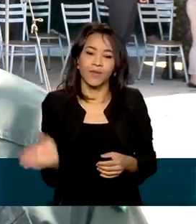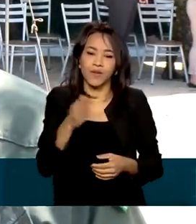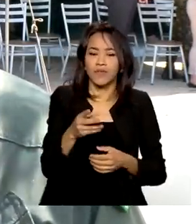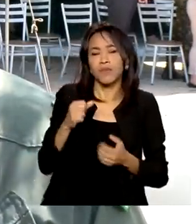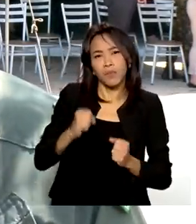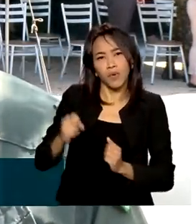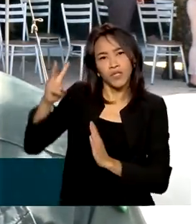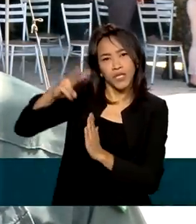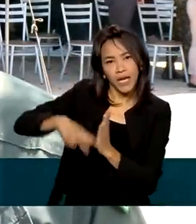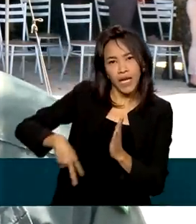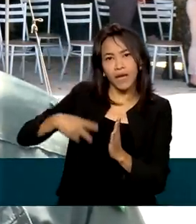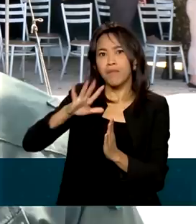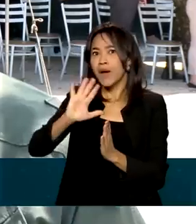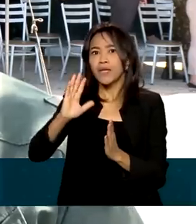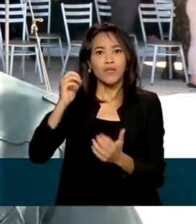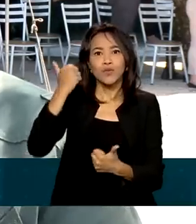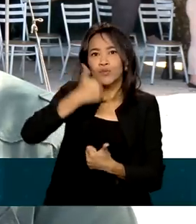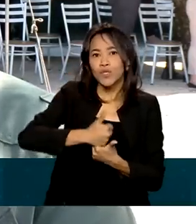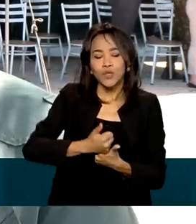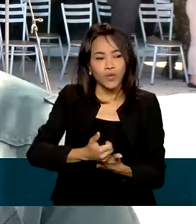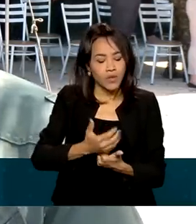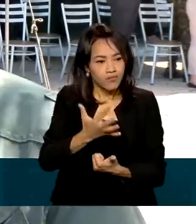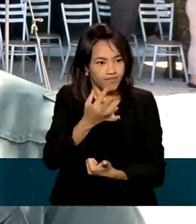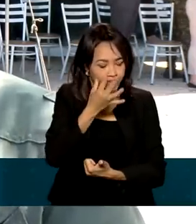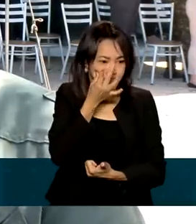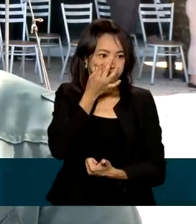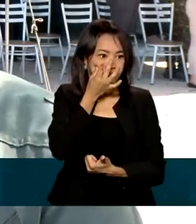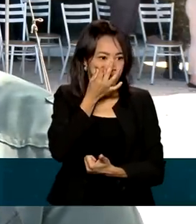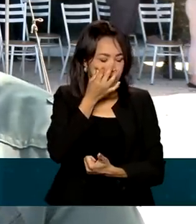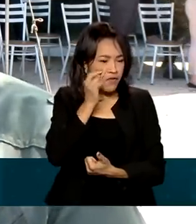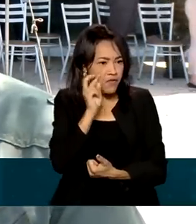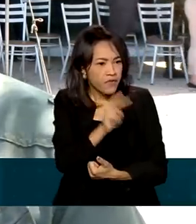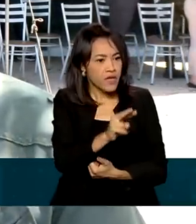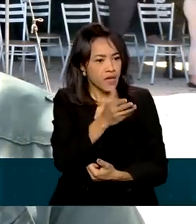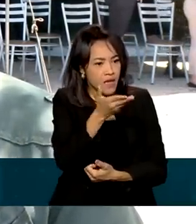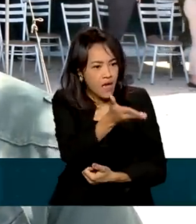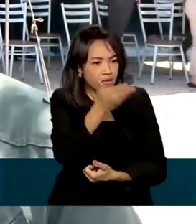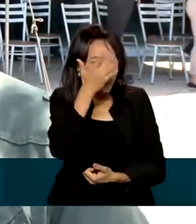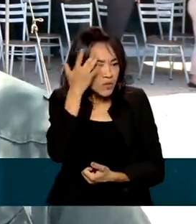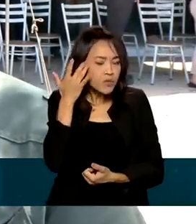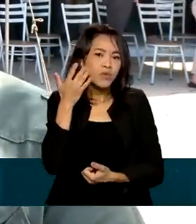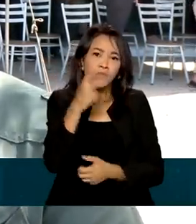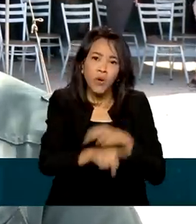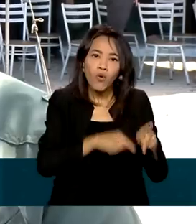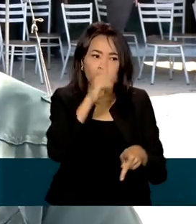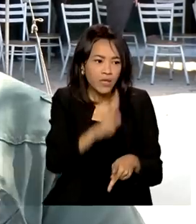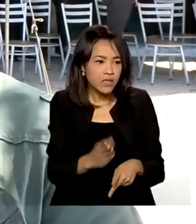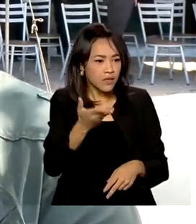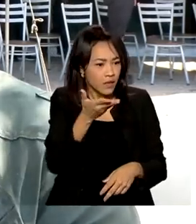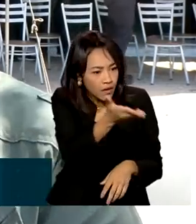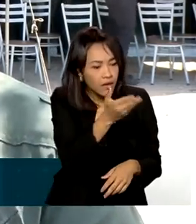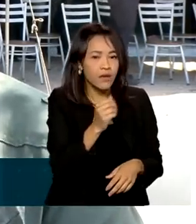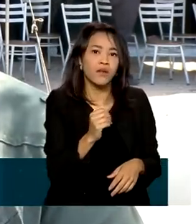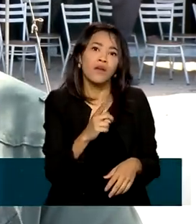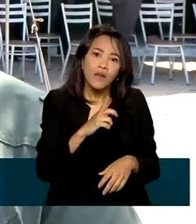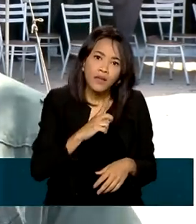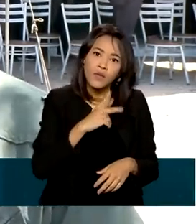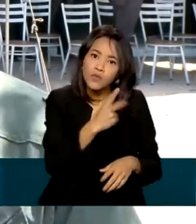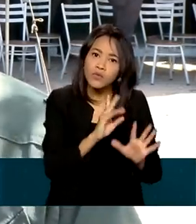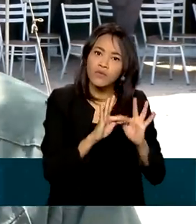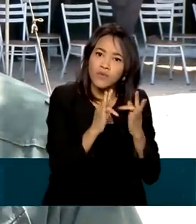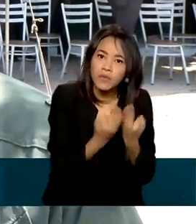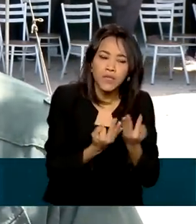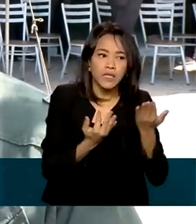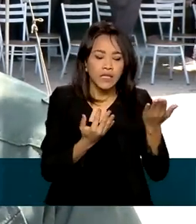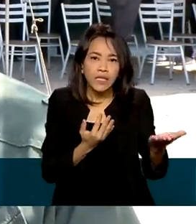coisa, mas não substitui o fato de a gente ir no local e ver aquelas pessoas brasileiras, militares, que estão lá com as suas famílias,